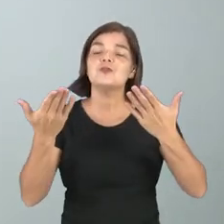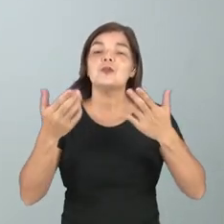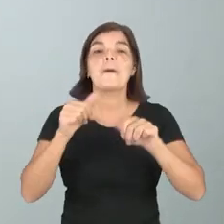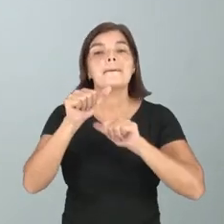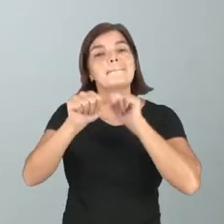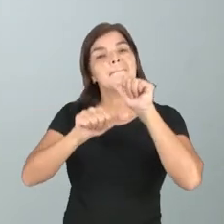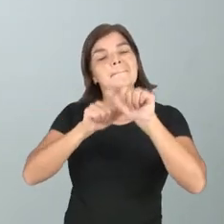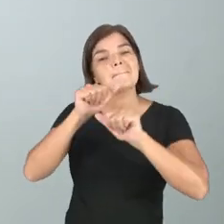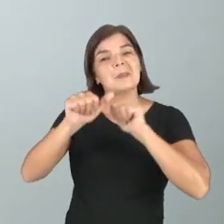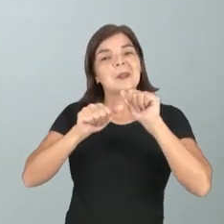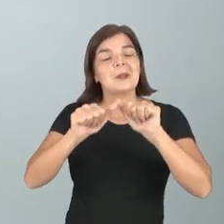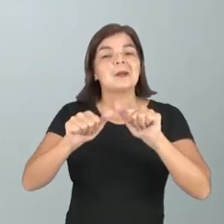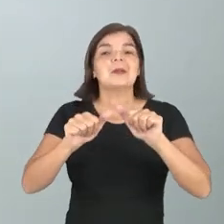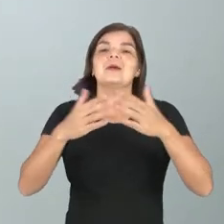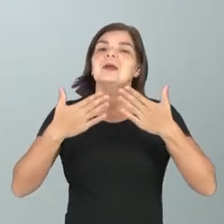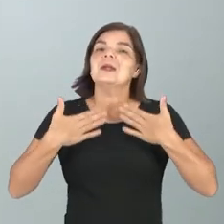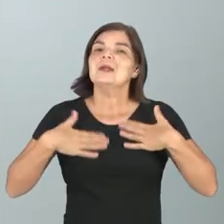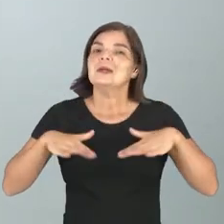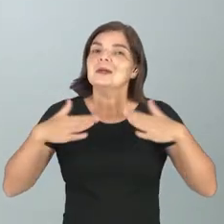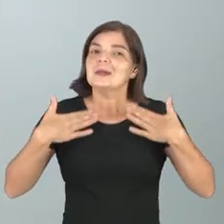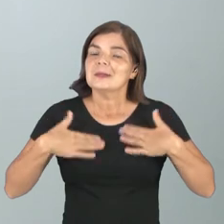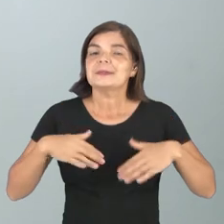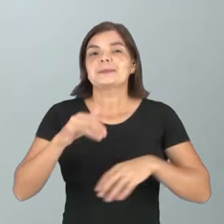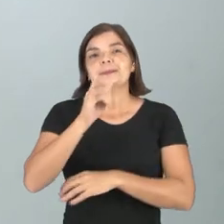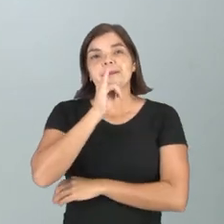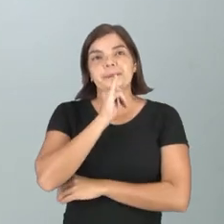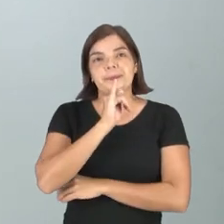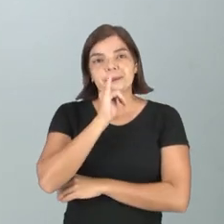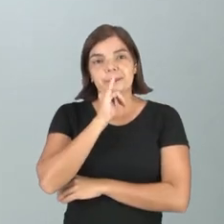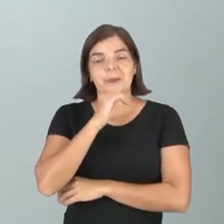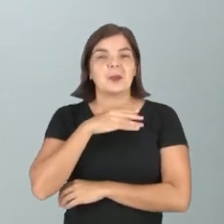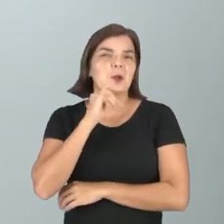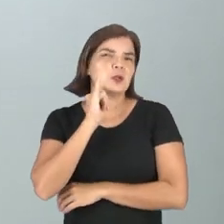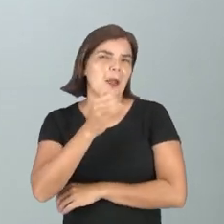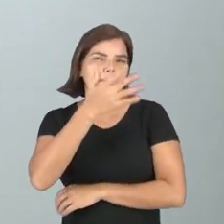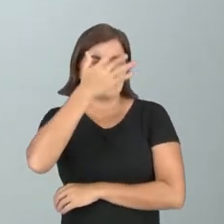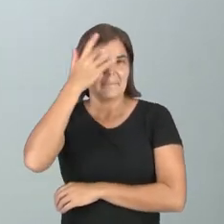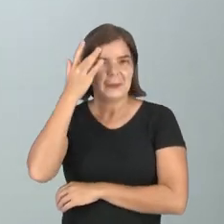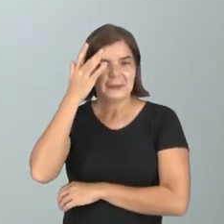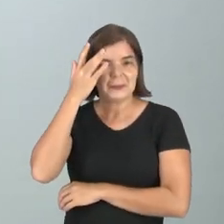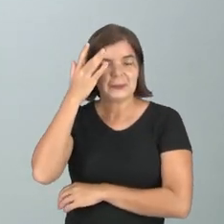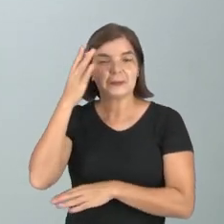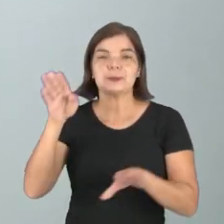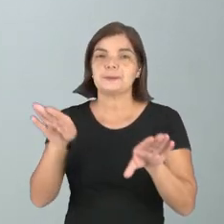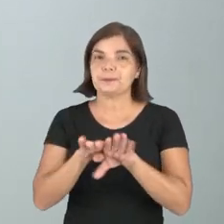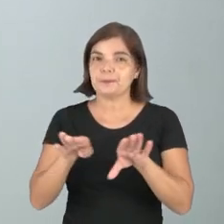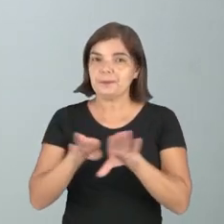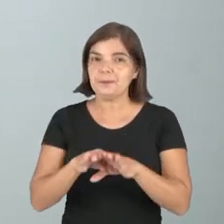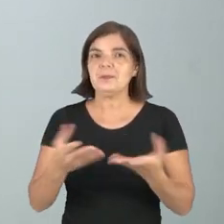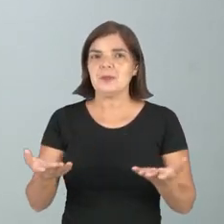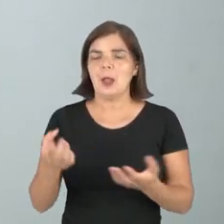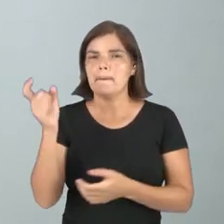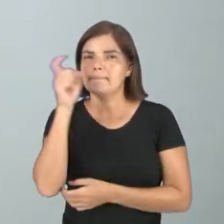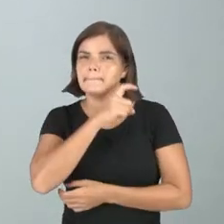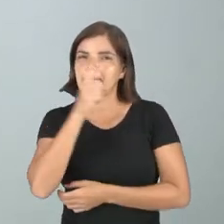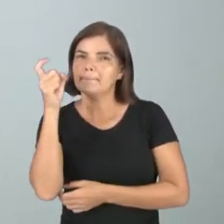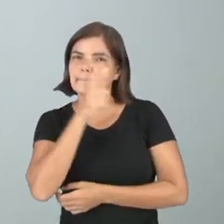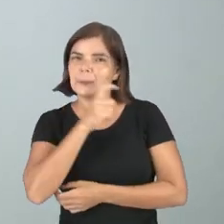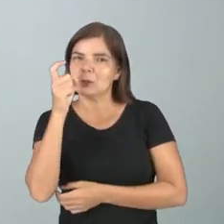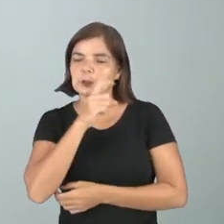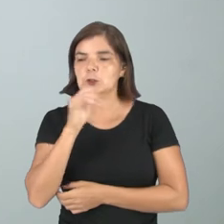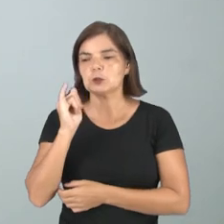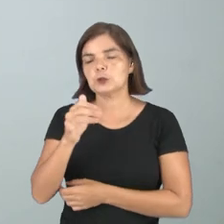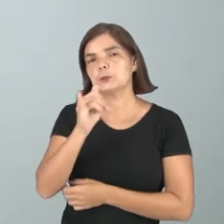mais branda. Por exemplo, para eu não dizer que a pessoa é mentirosa, eu digo, por exemplo,